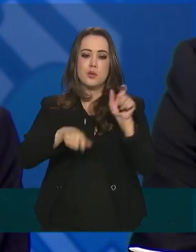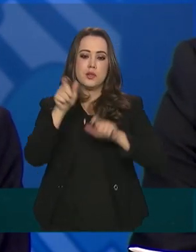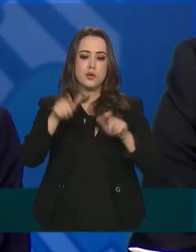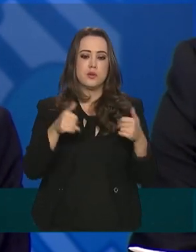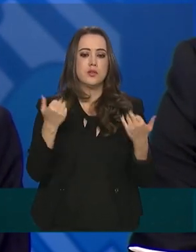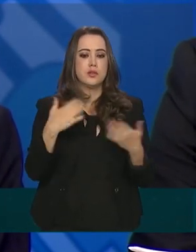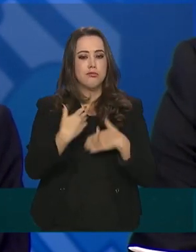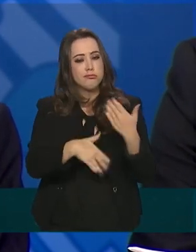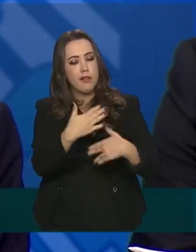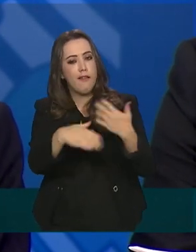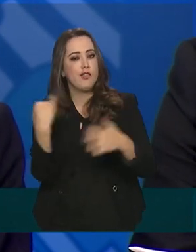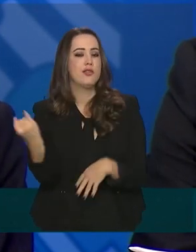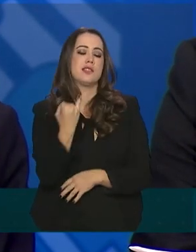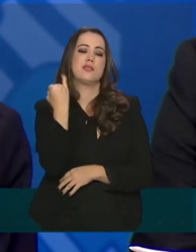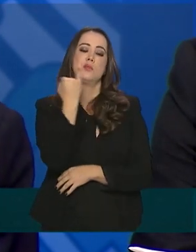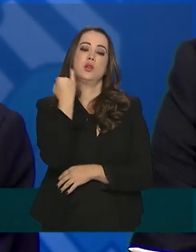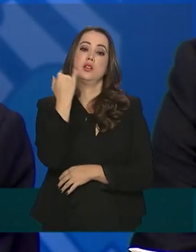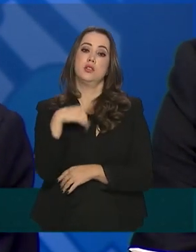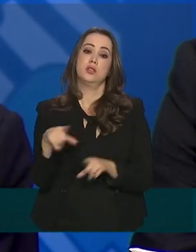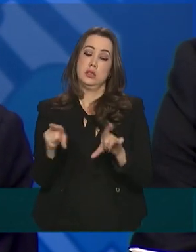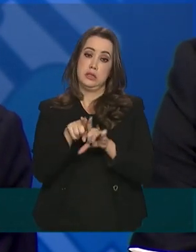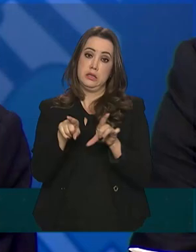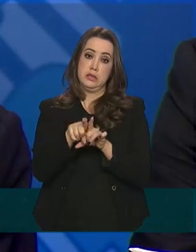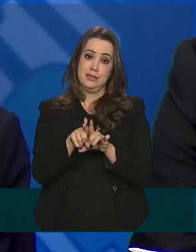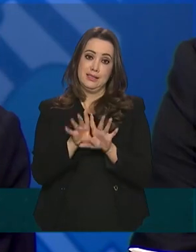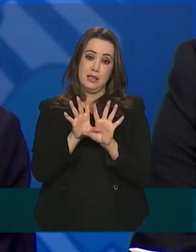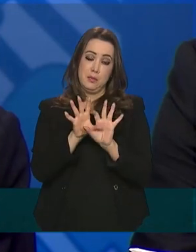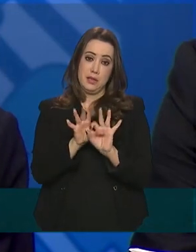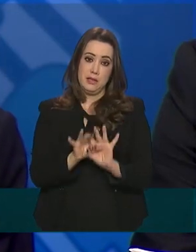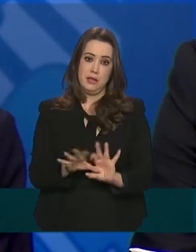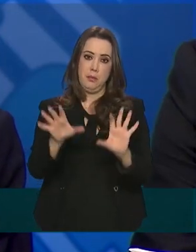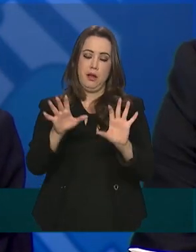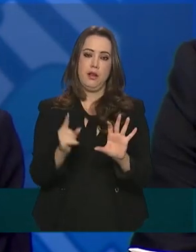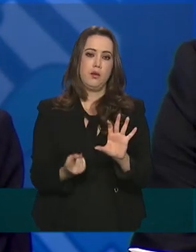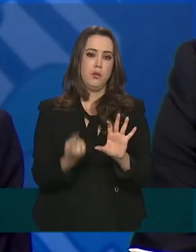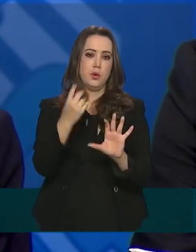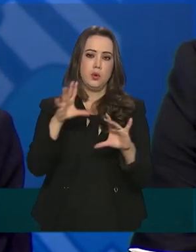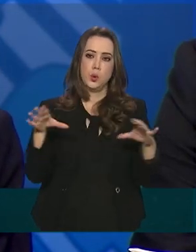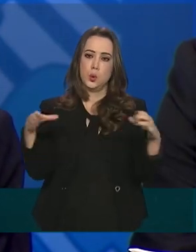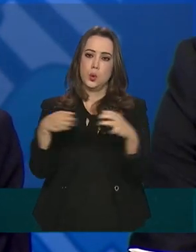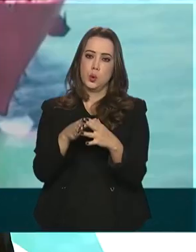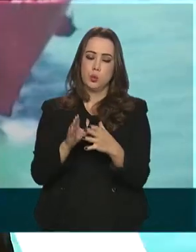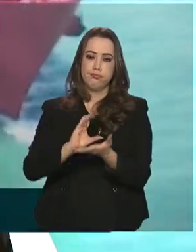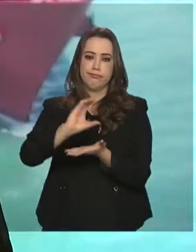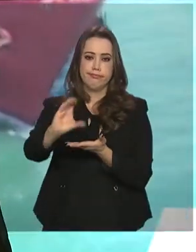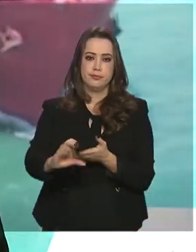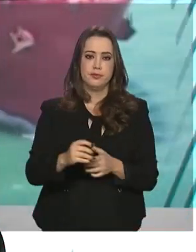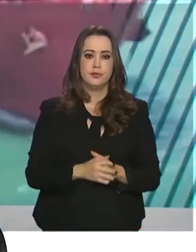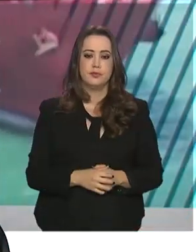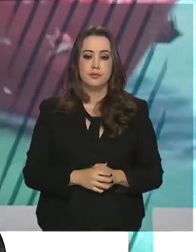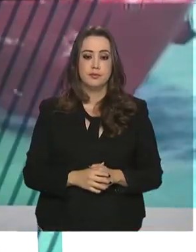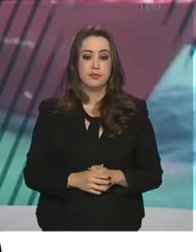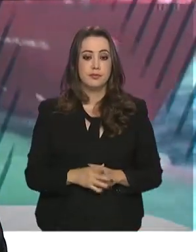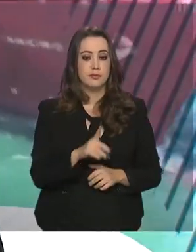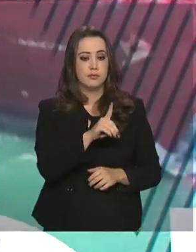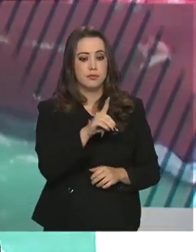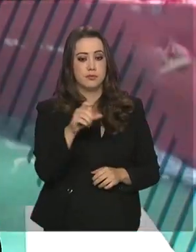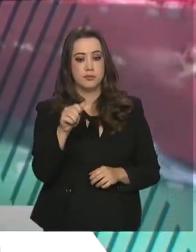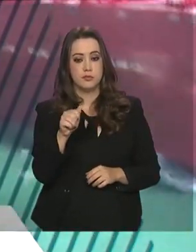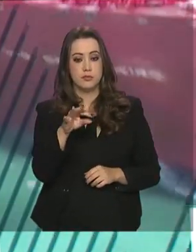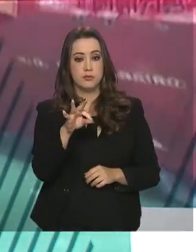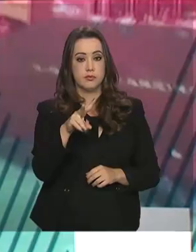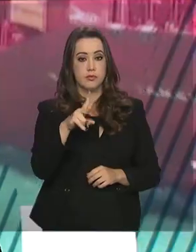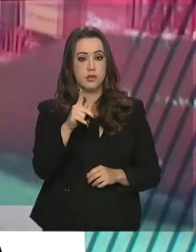um avanço importante e também isso destrava a primeira grande onda de investimentos. A data breve